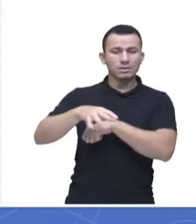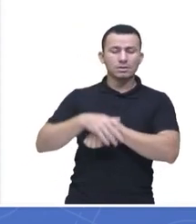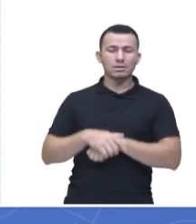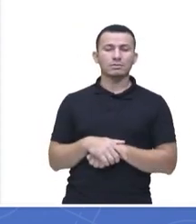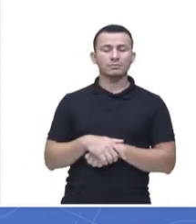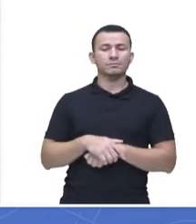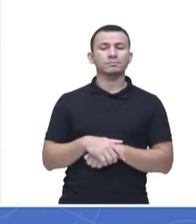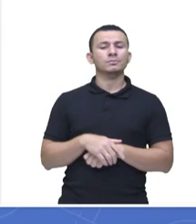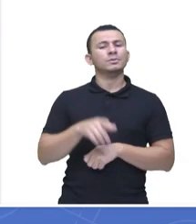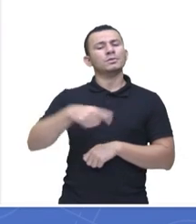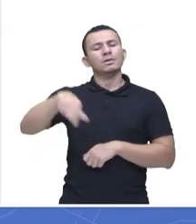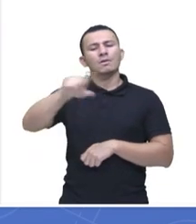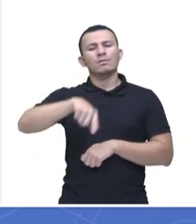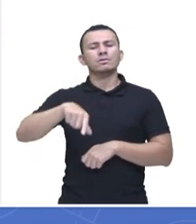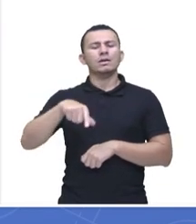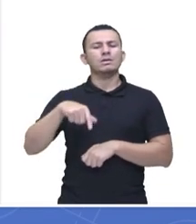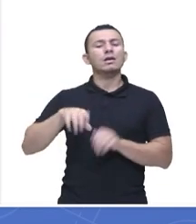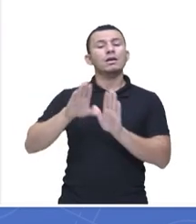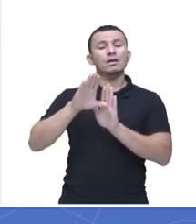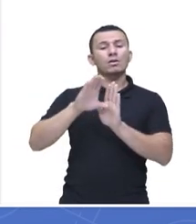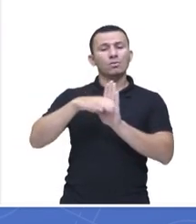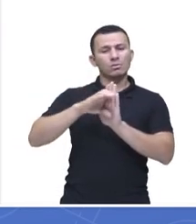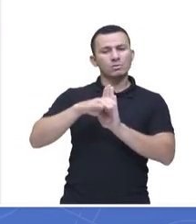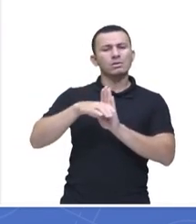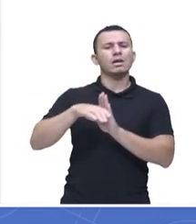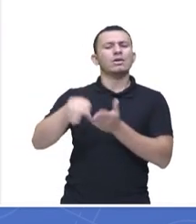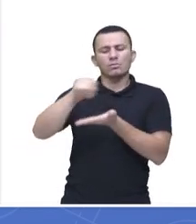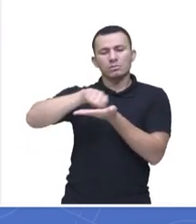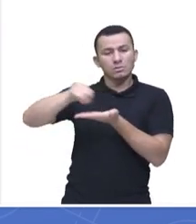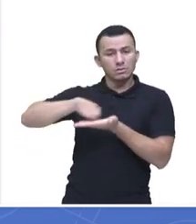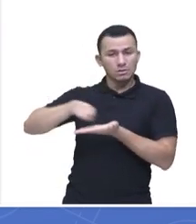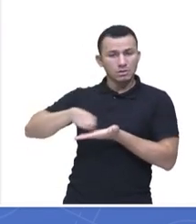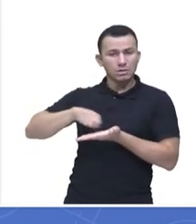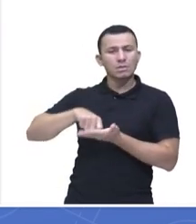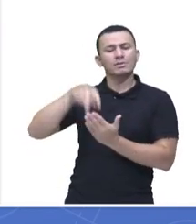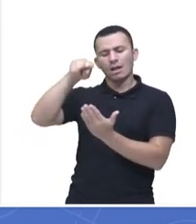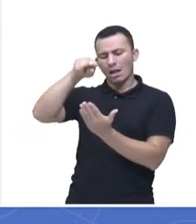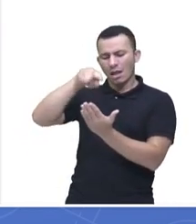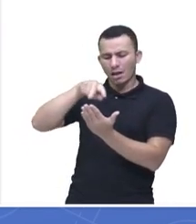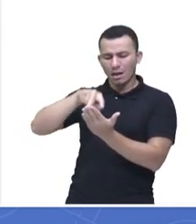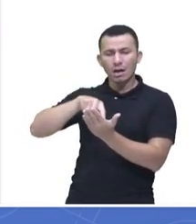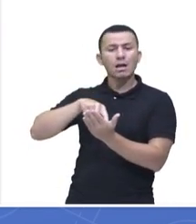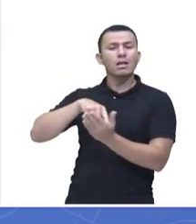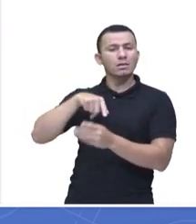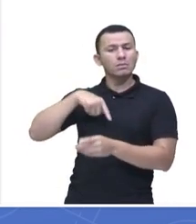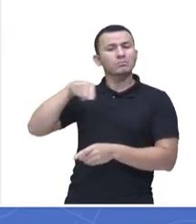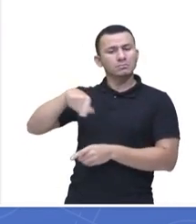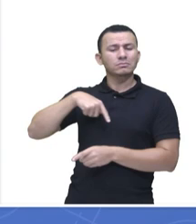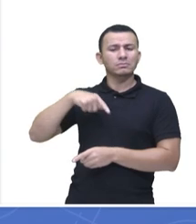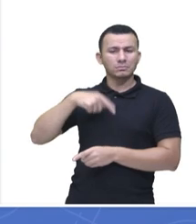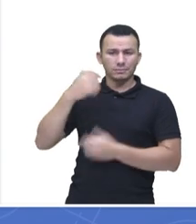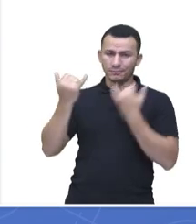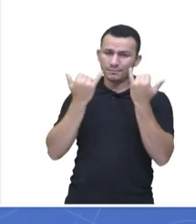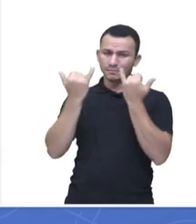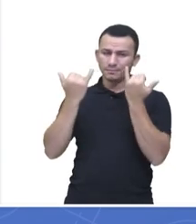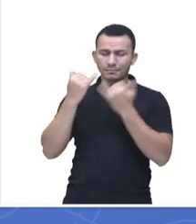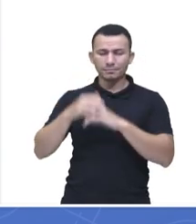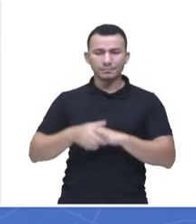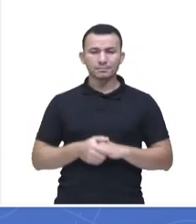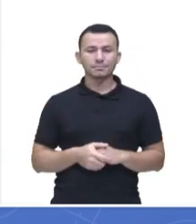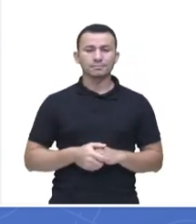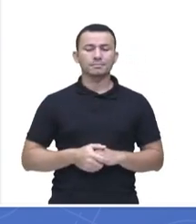recorrer aos conceitos, às suas anotações, é super importante. Observem aqui, gente, que eu tenho